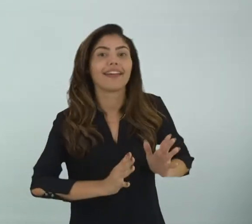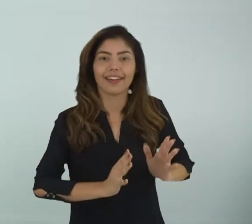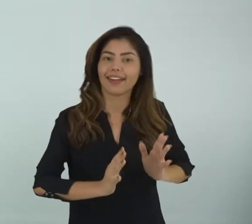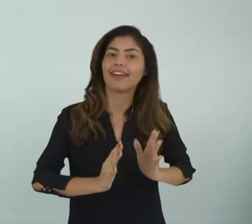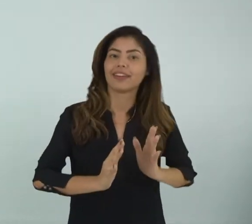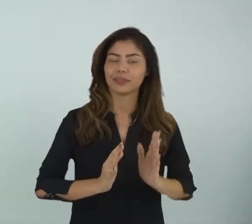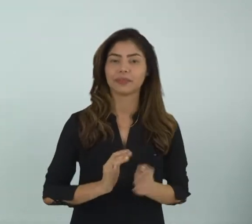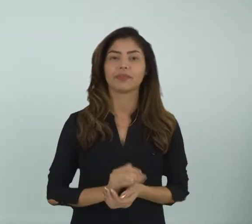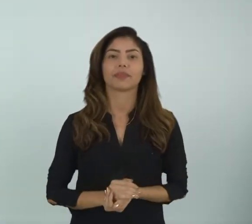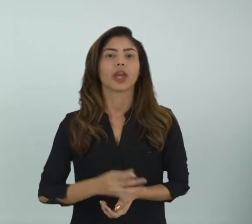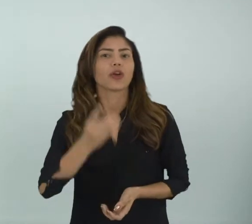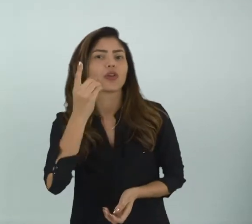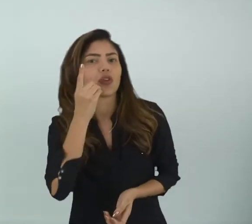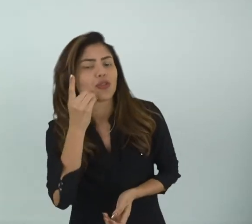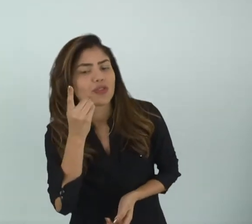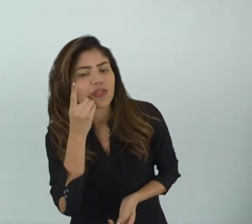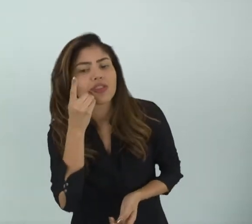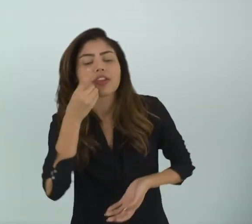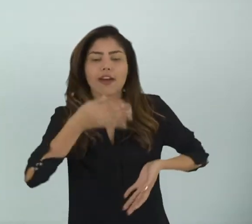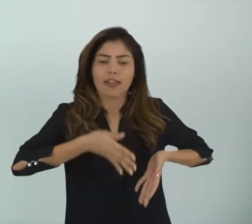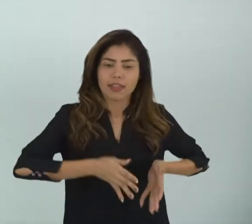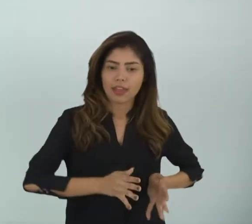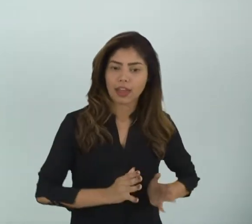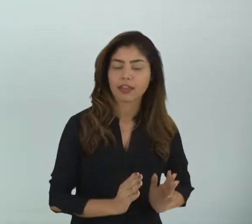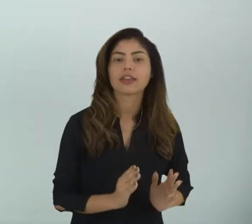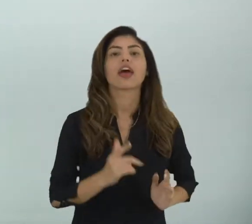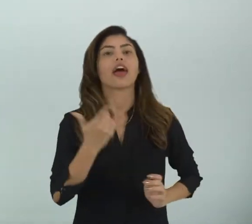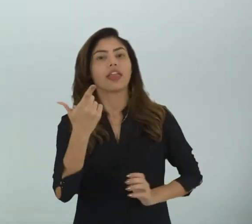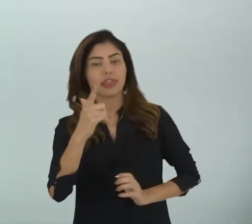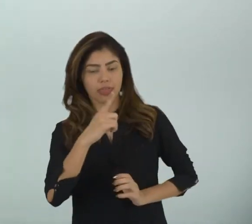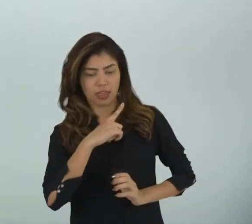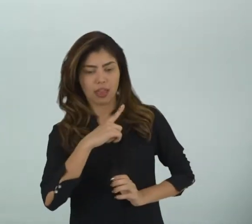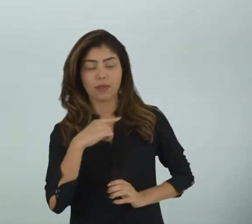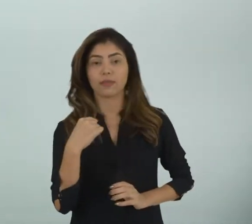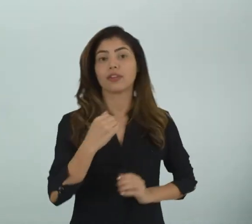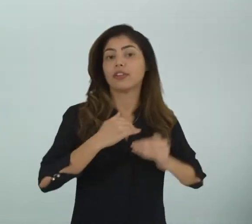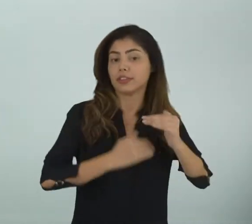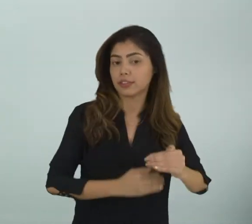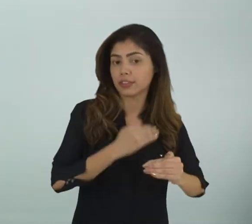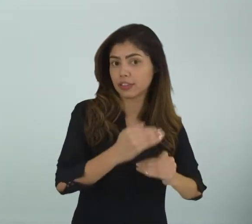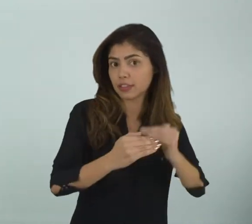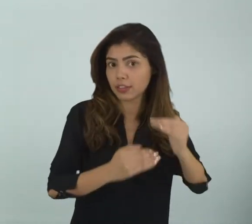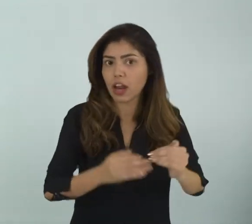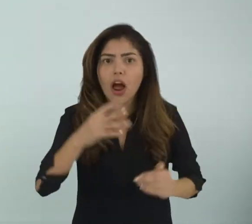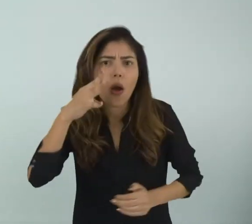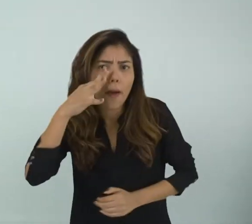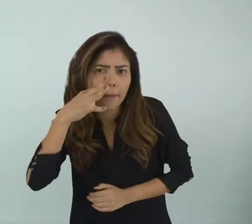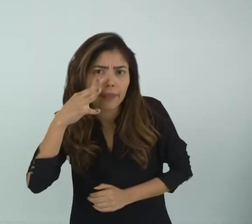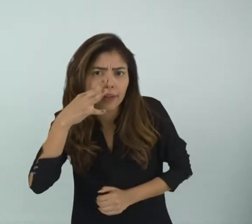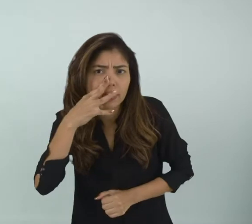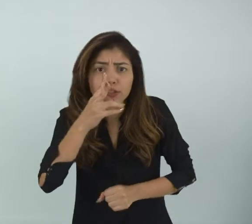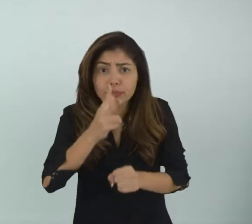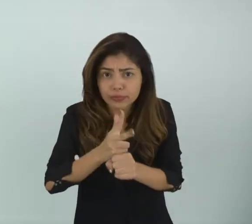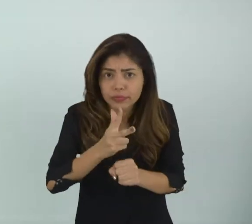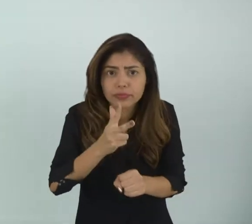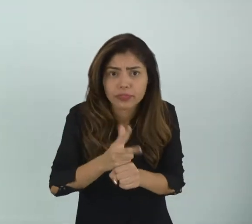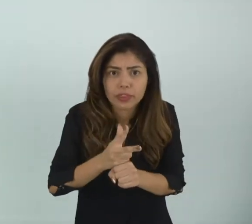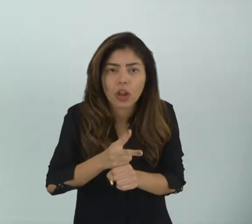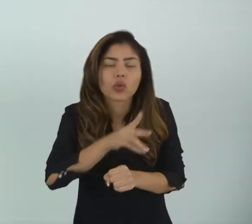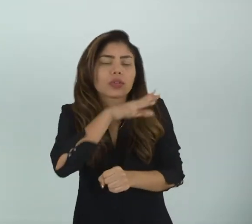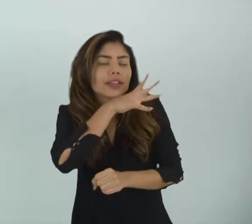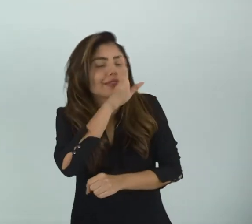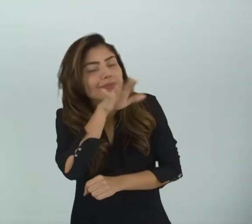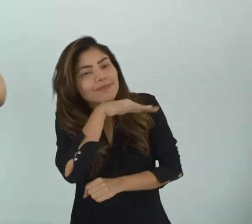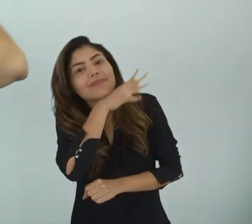Desde o momento Que você nasce Temos esse ciclo Vocês observaram lá No vídeo Os